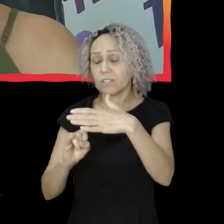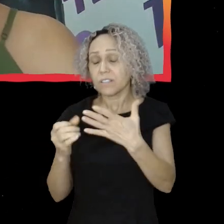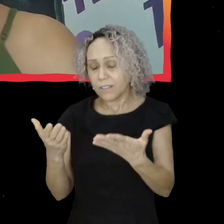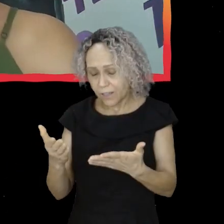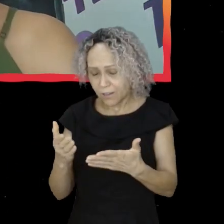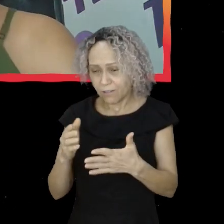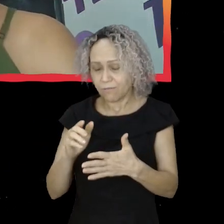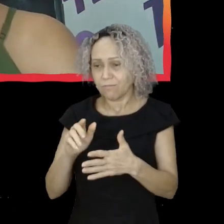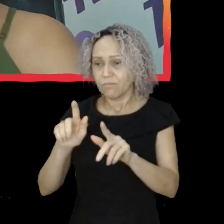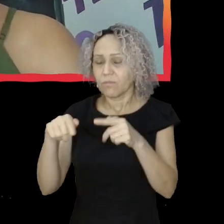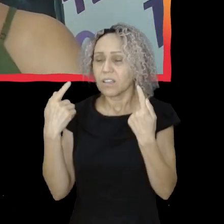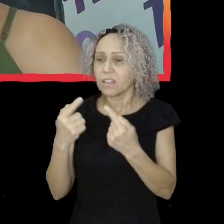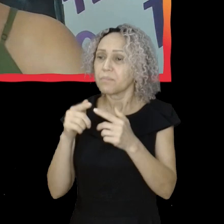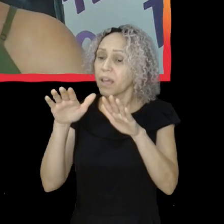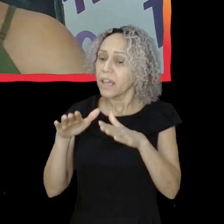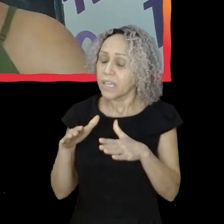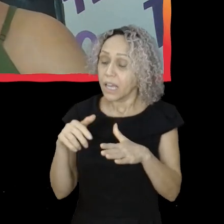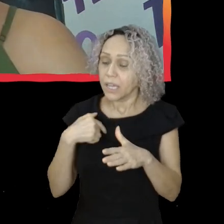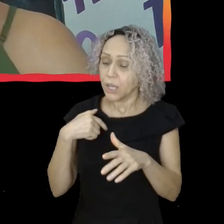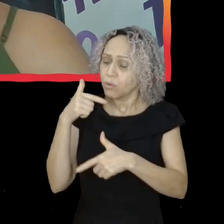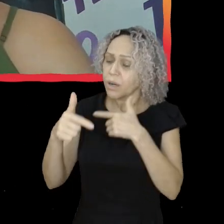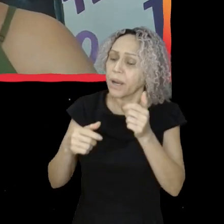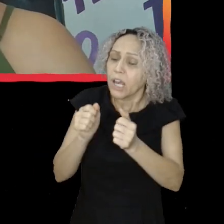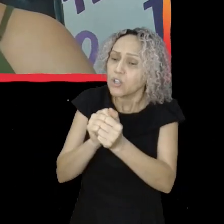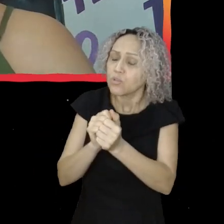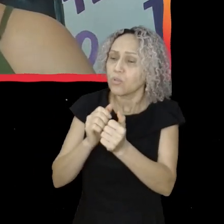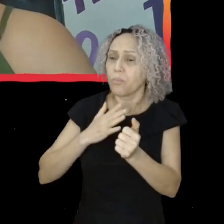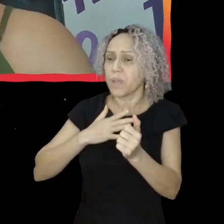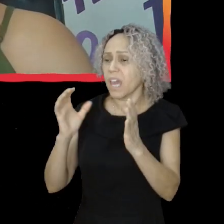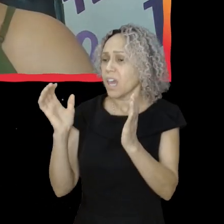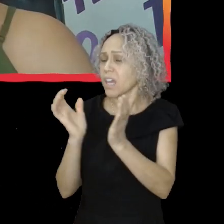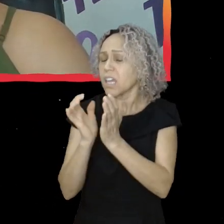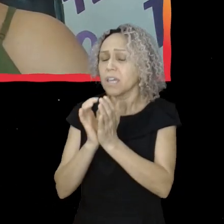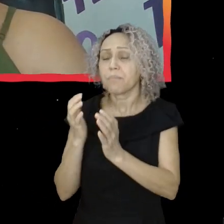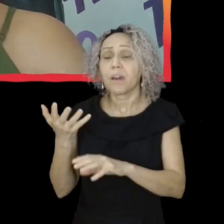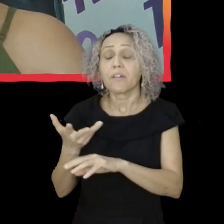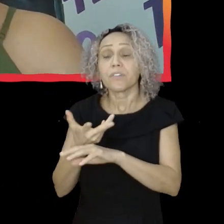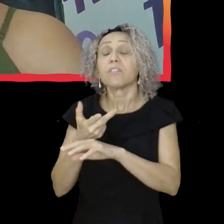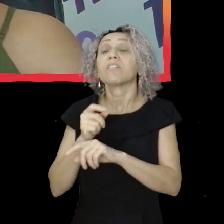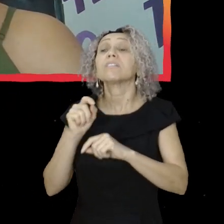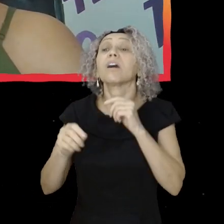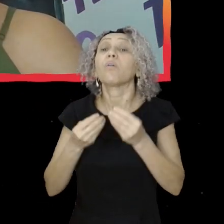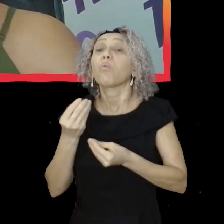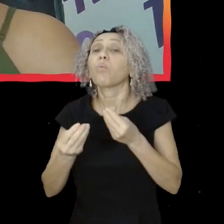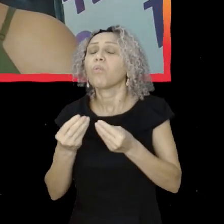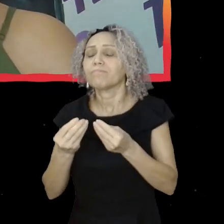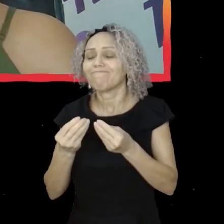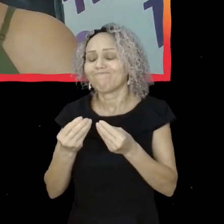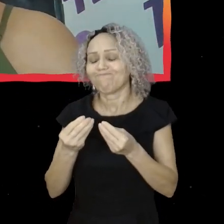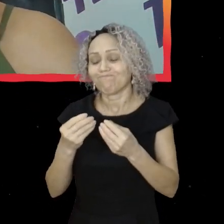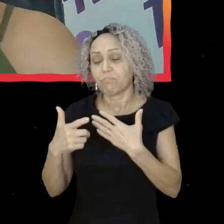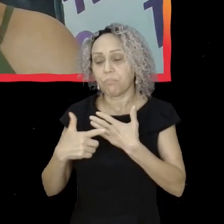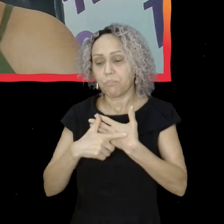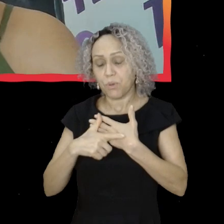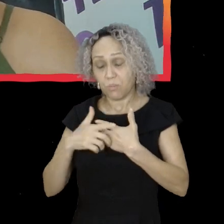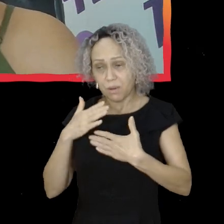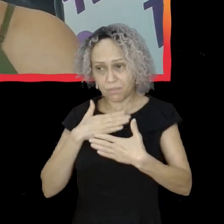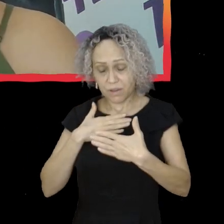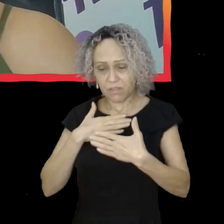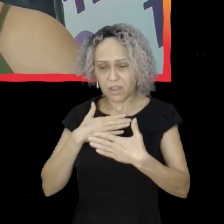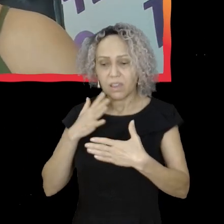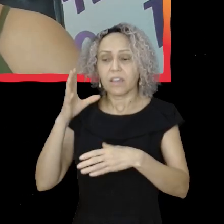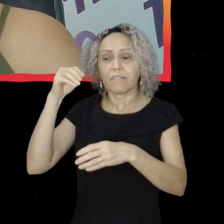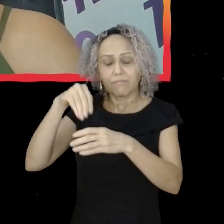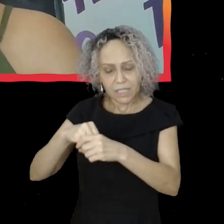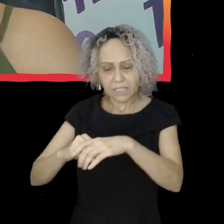que é maravilhosa, é ser militante dentro das instituições, né? É acreditar no